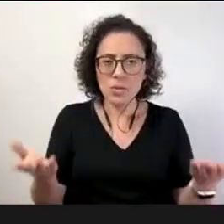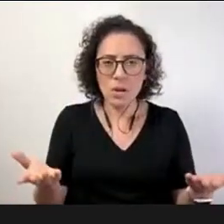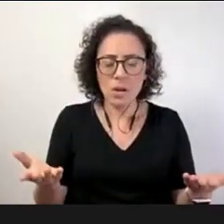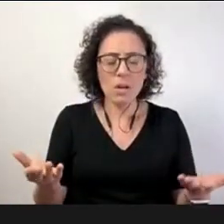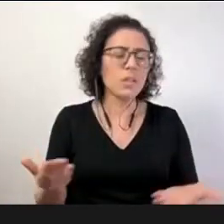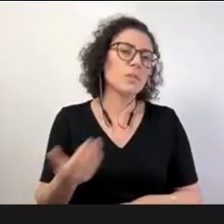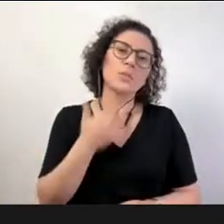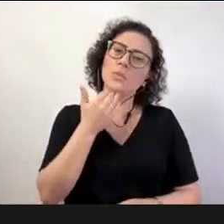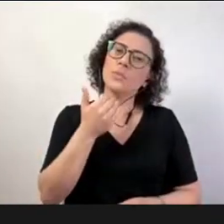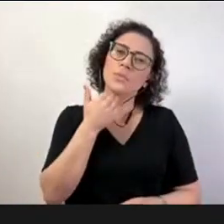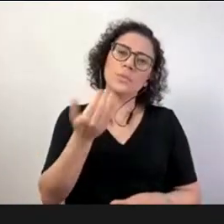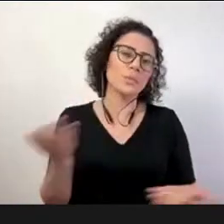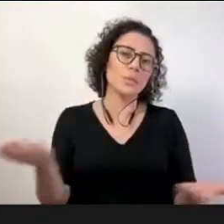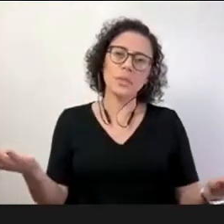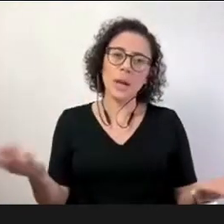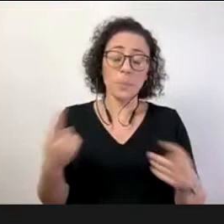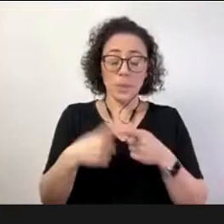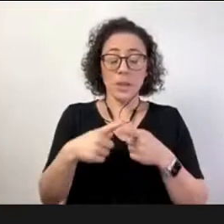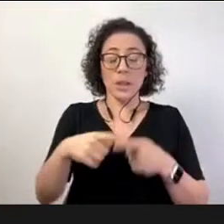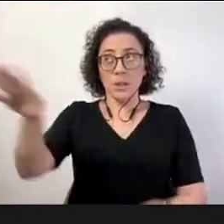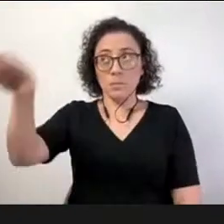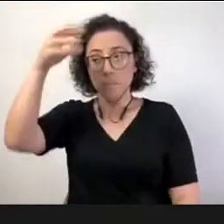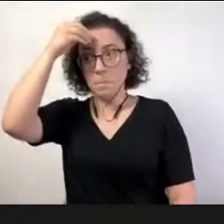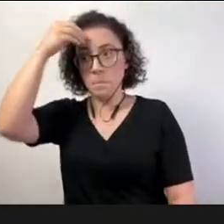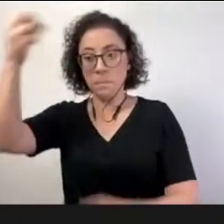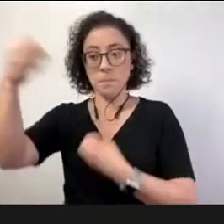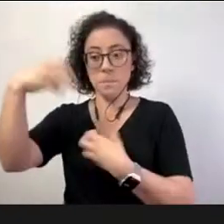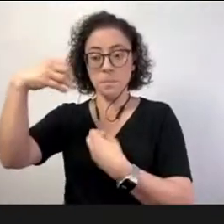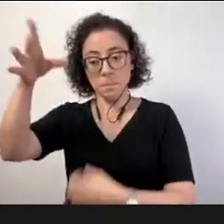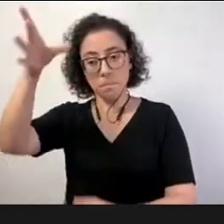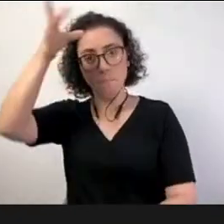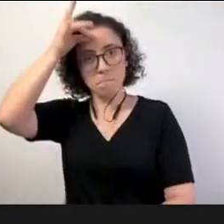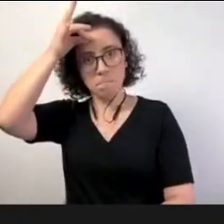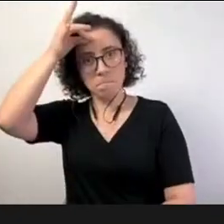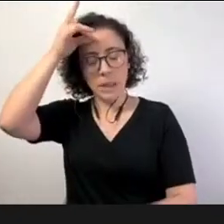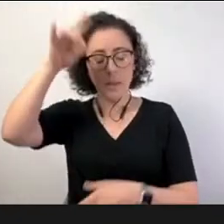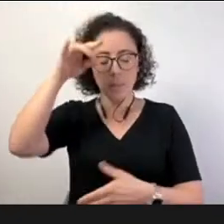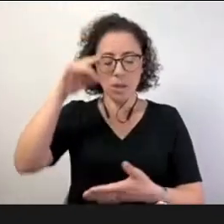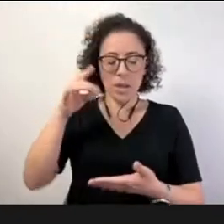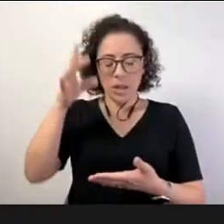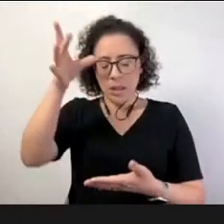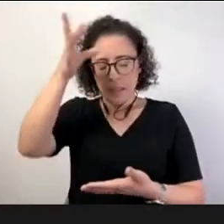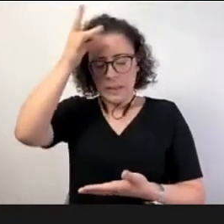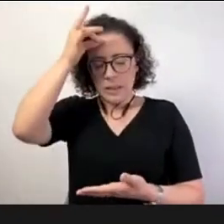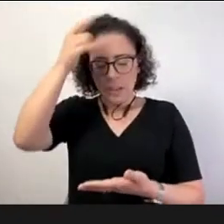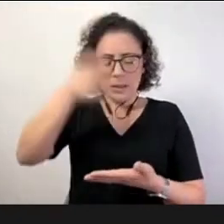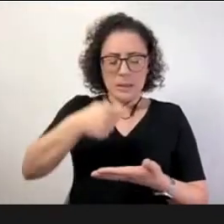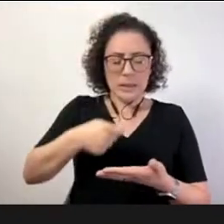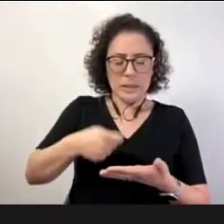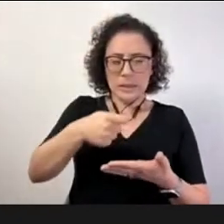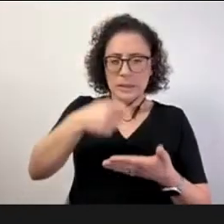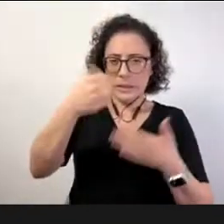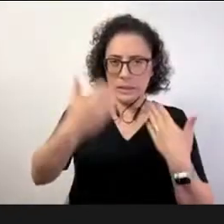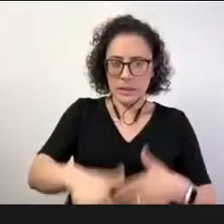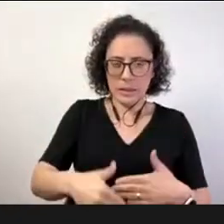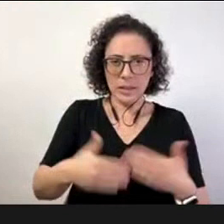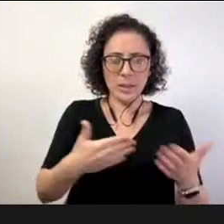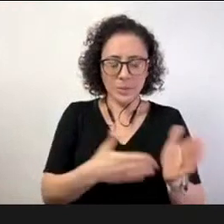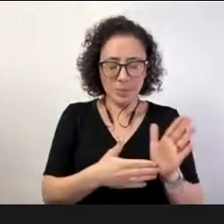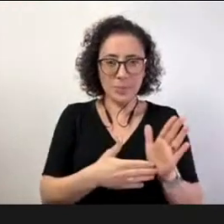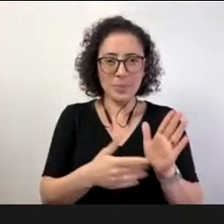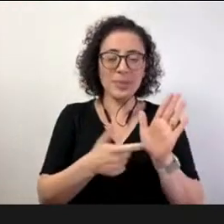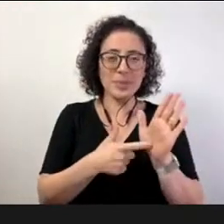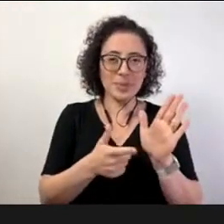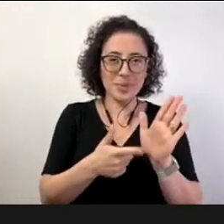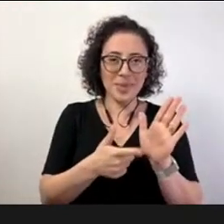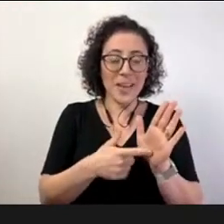o mais direitinho possível nós até podíamos dizer brincando professor aqui no exame está o seu conhecimento eu